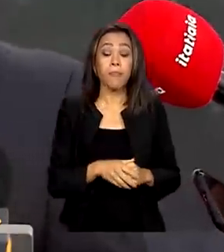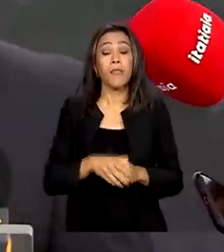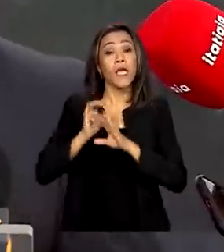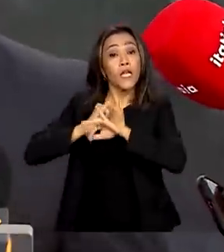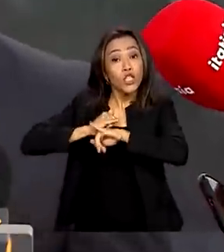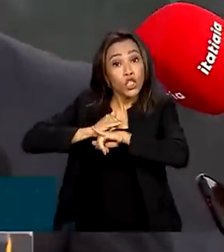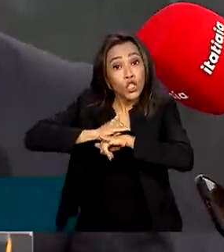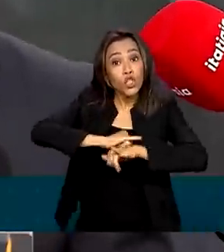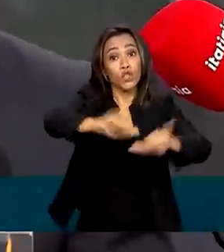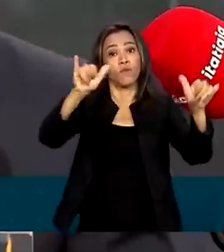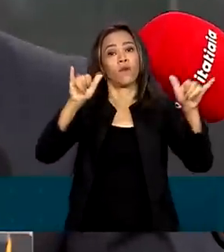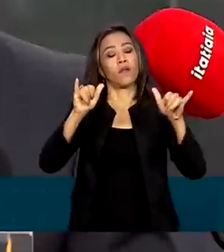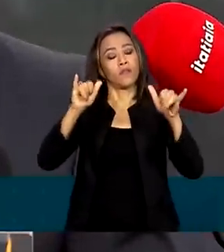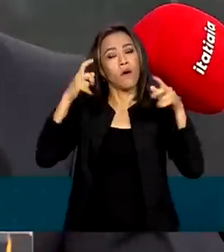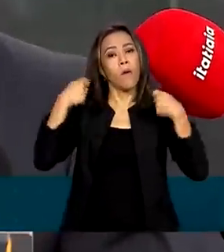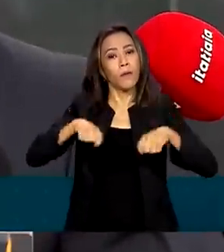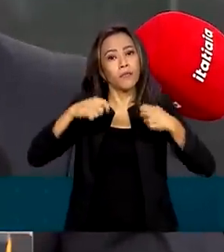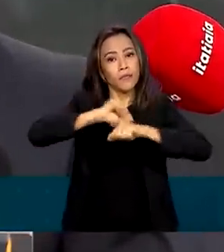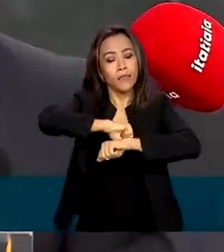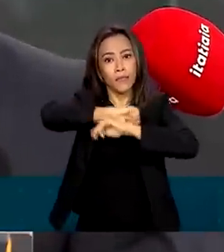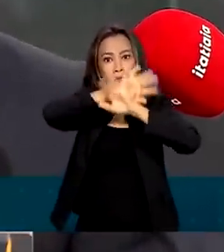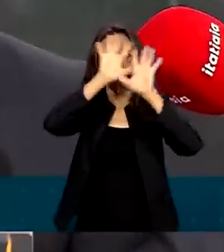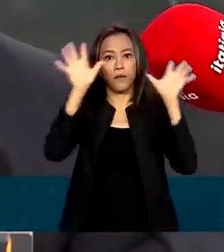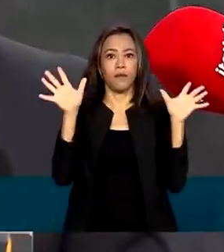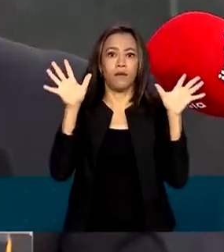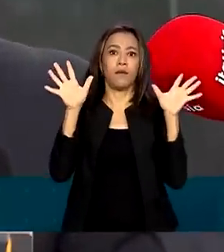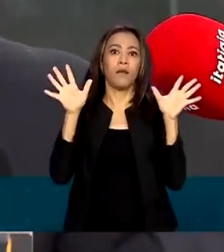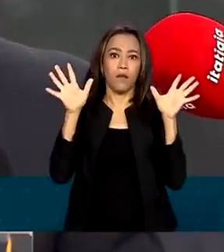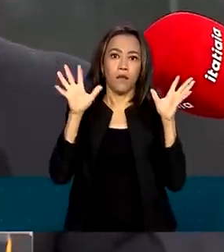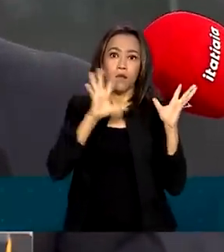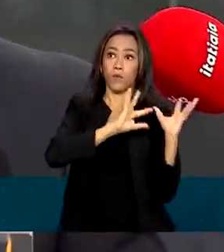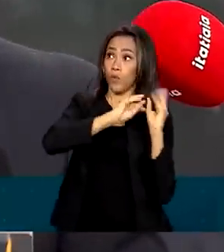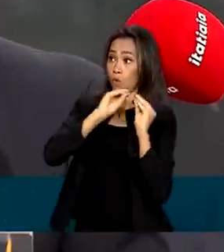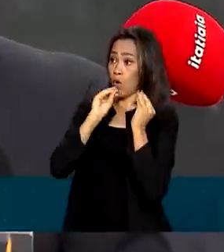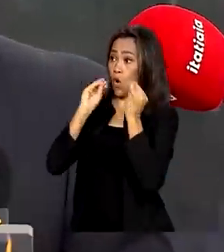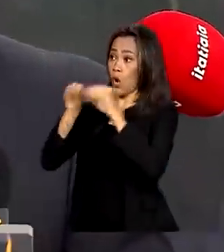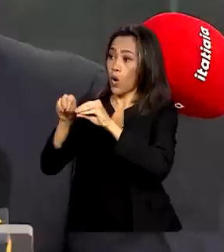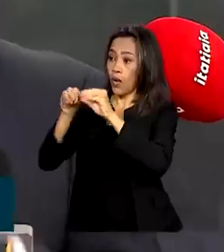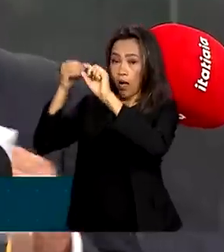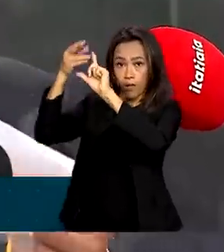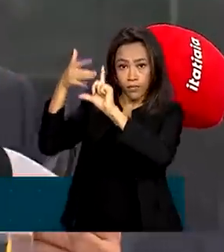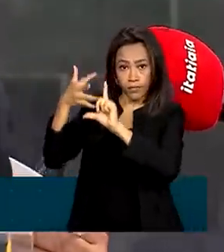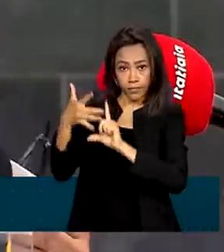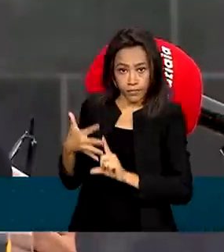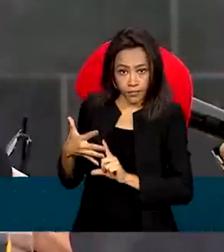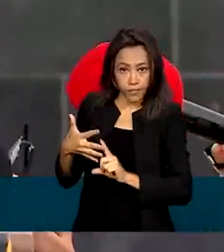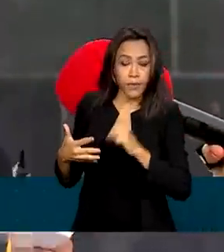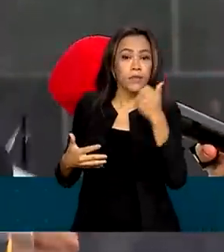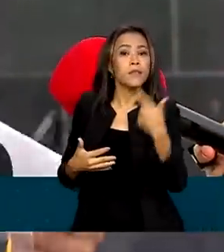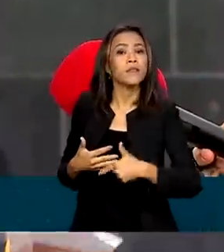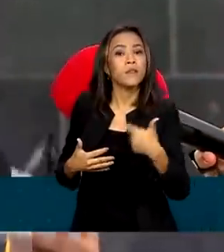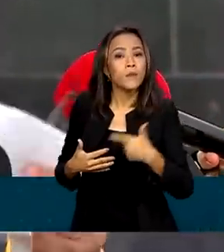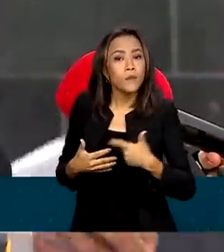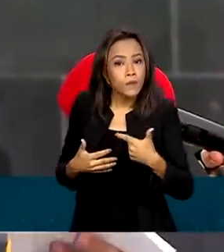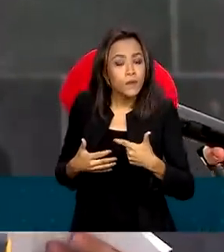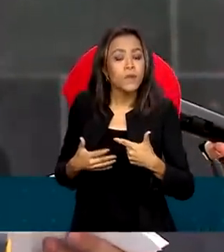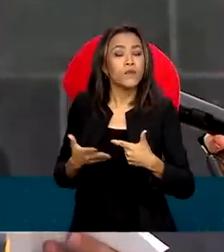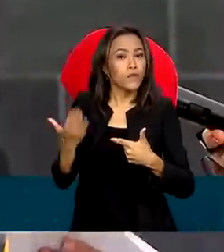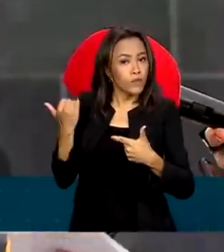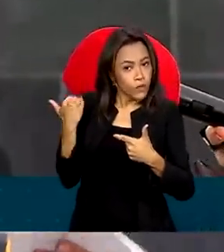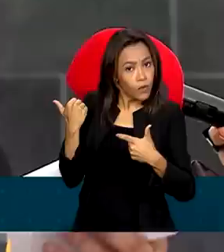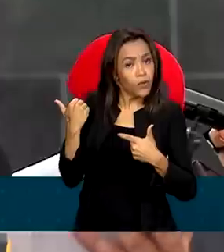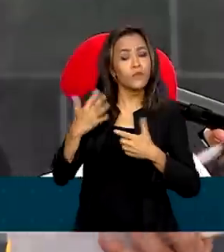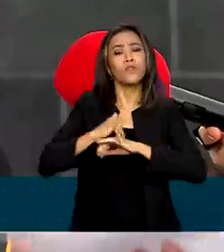deve ser a transparência ativa, ou seja, publicar no site. Segundo, foram divulgados